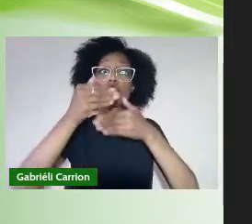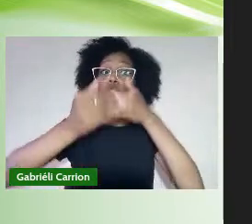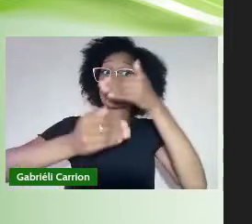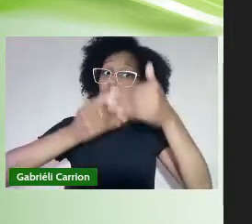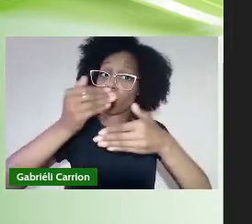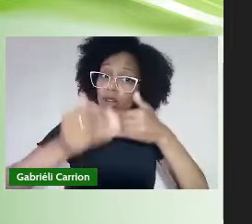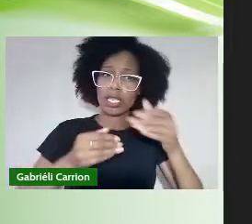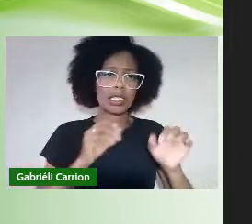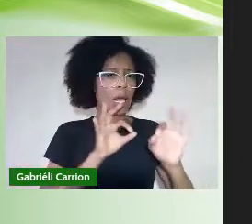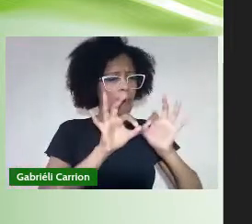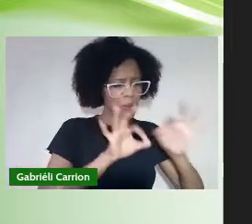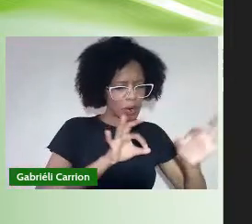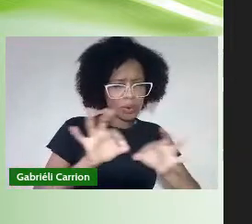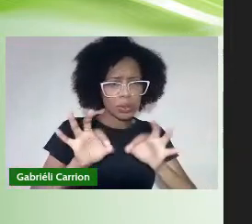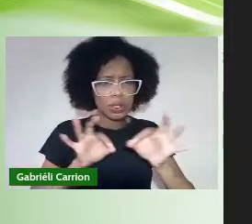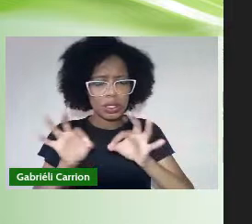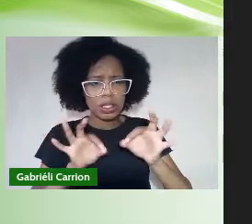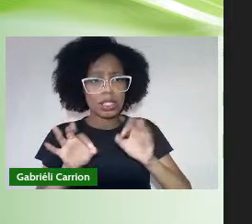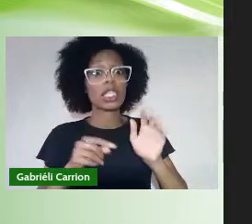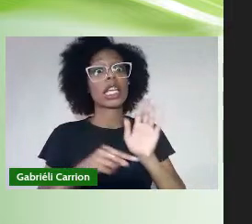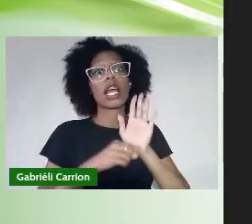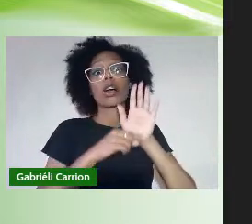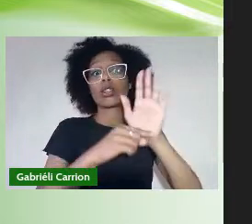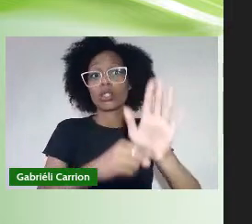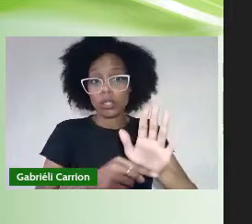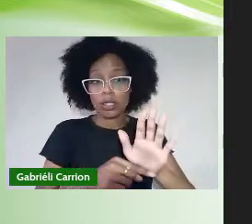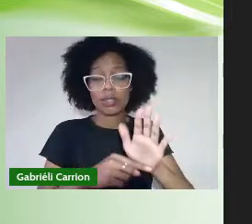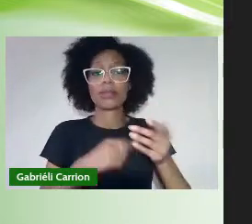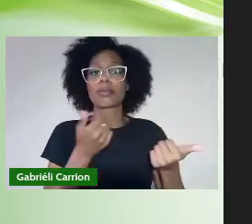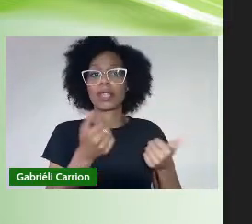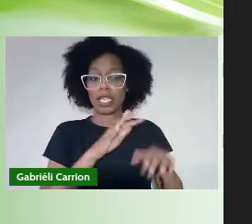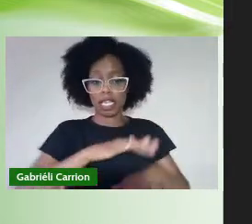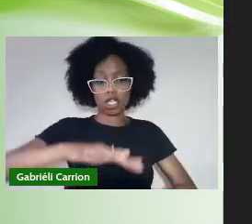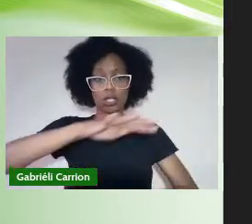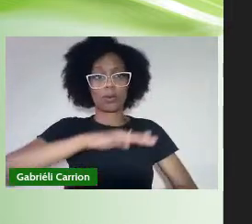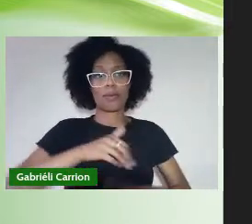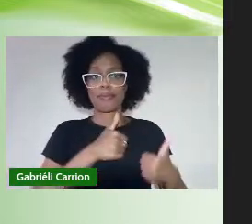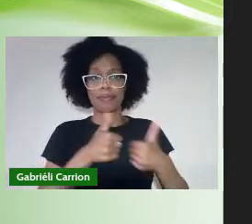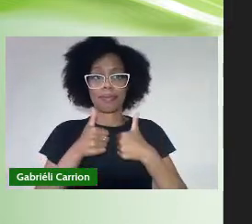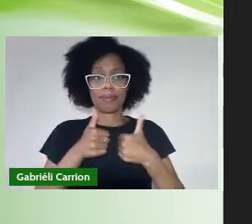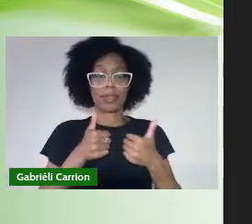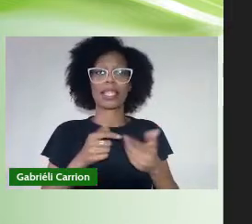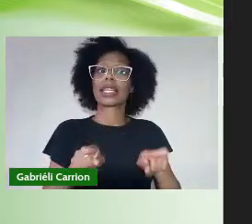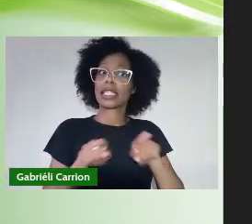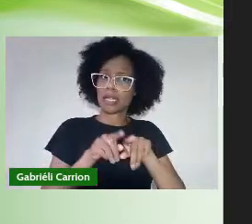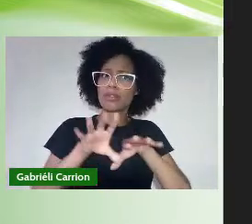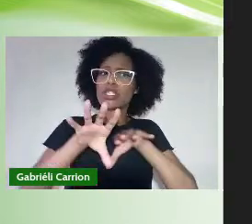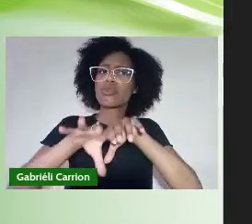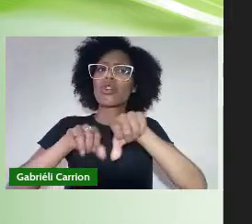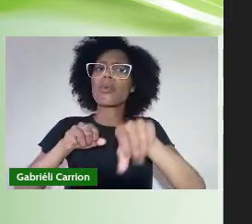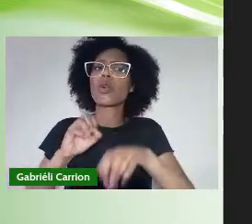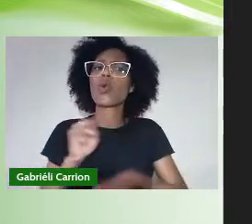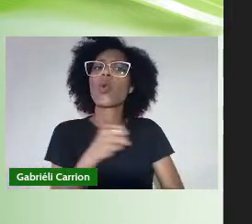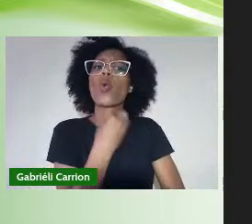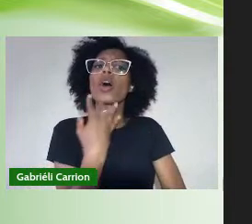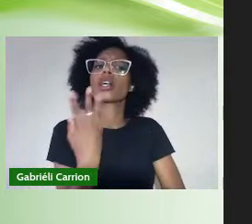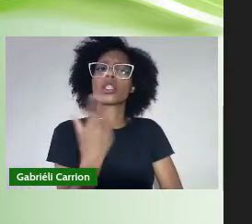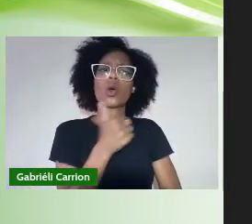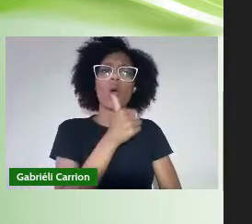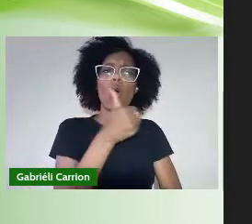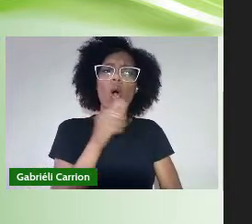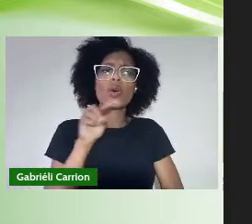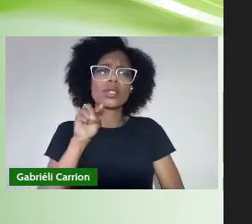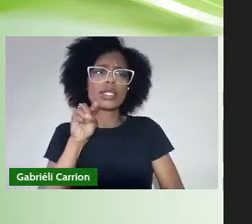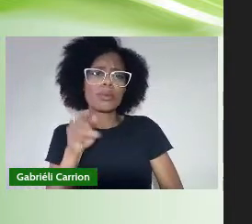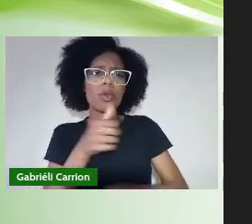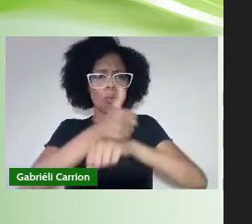E ações Que promovem O desenvolvimento Regional Já formamos Mais de 11 mil Profissionais